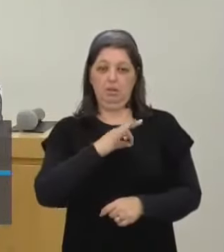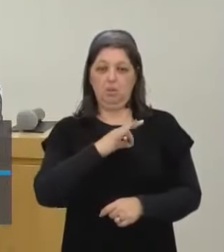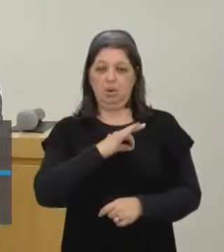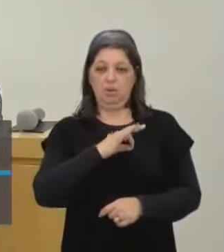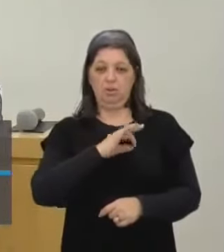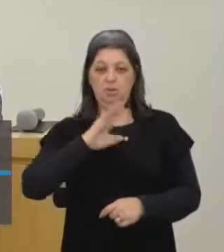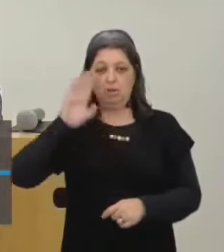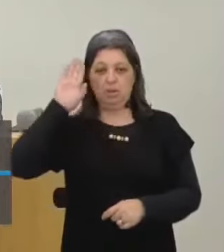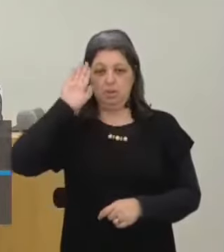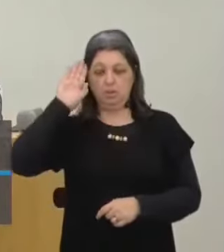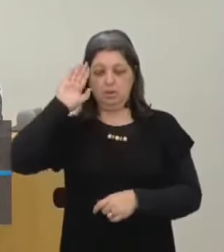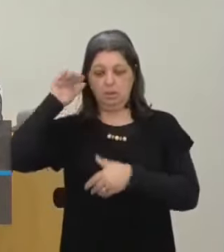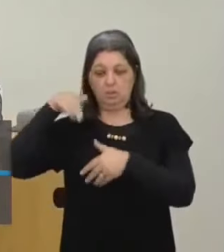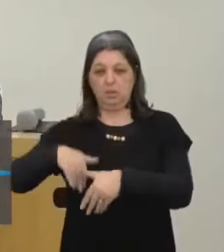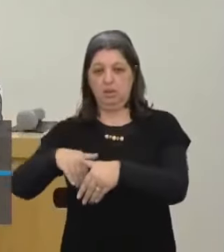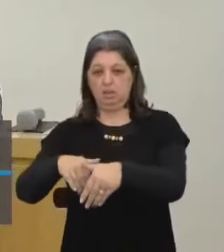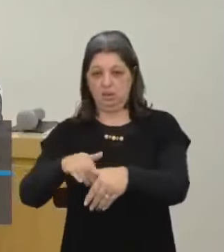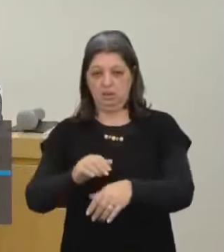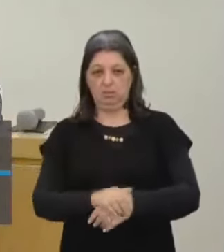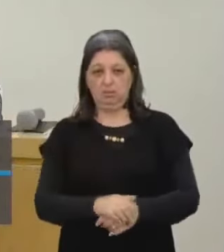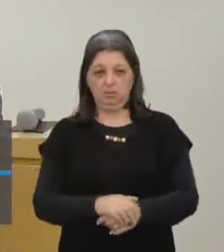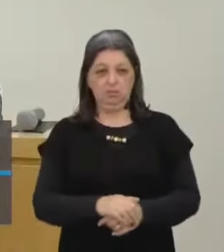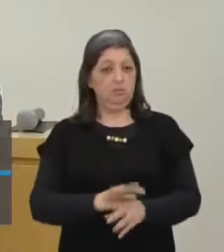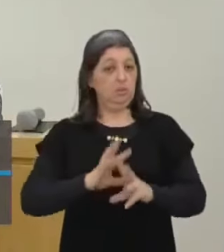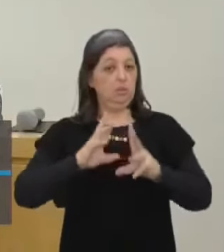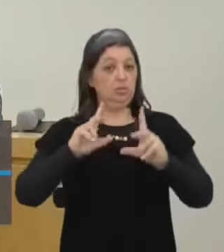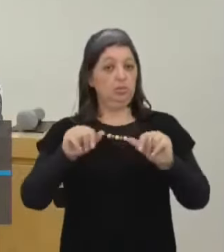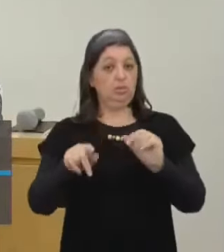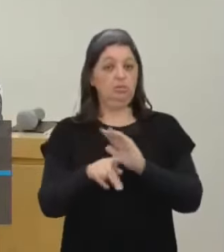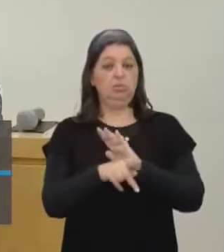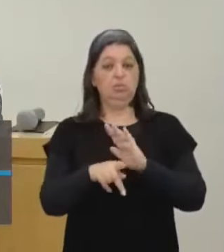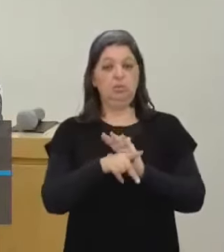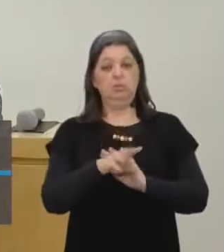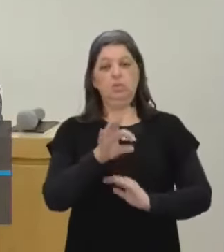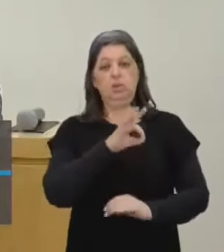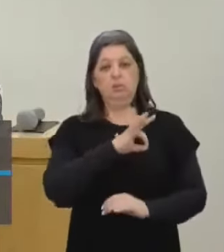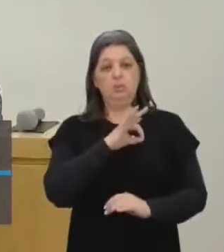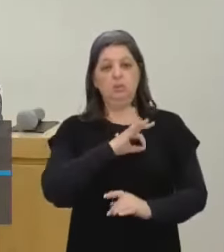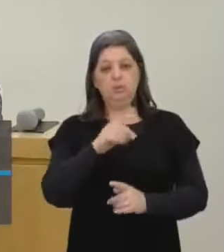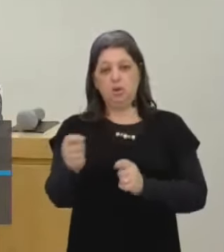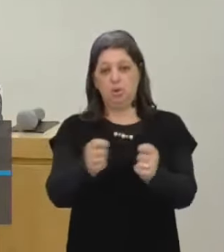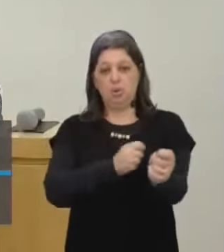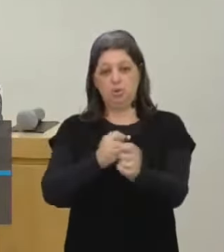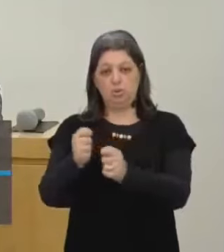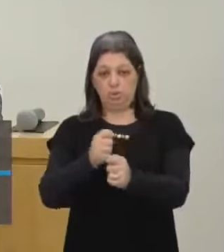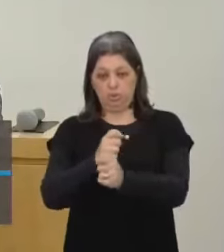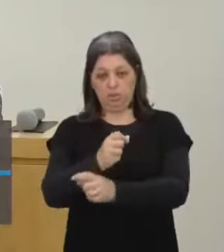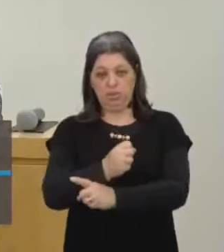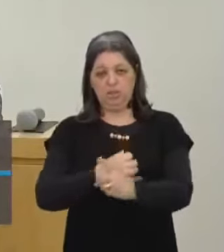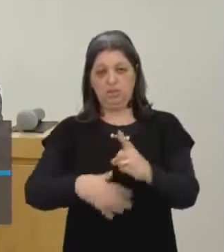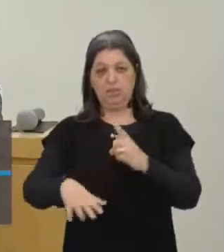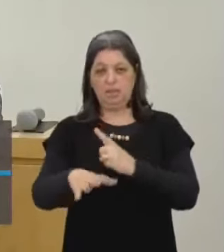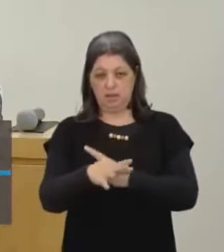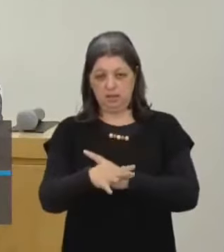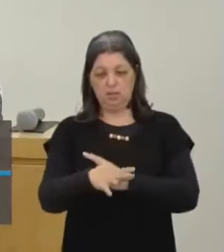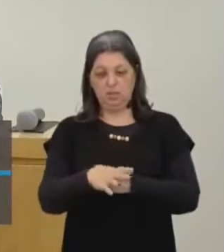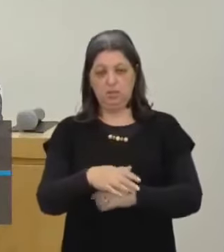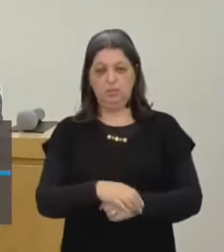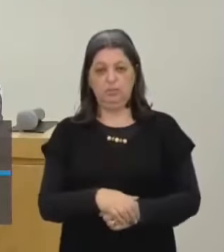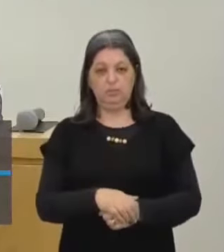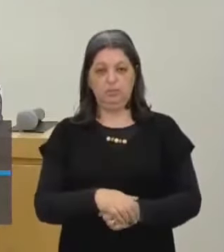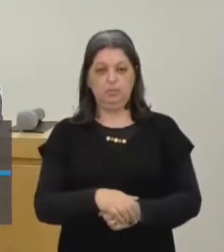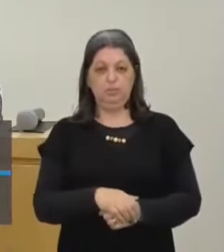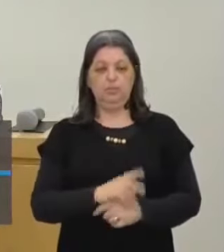Todas as polícias são civis Estão sob controle da sociedade civil Que se articula e